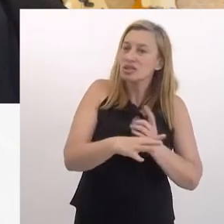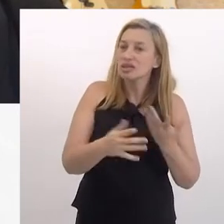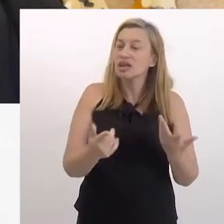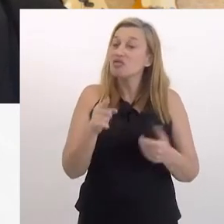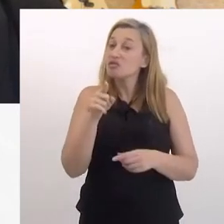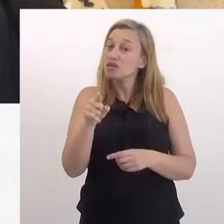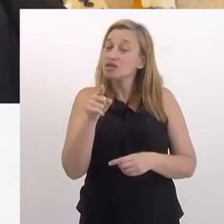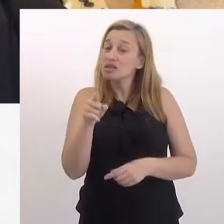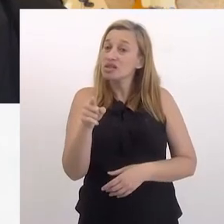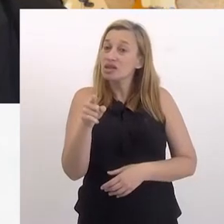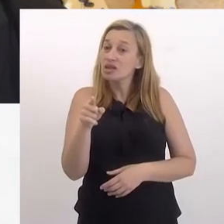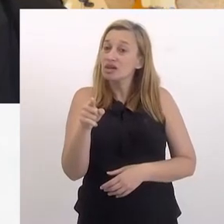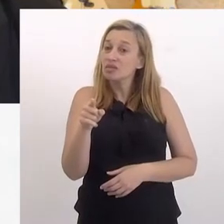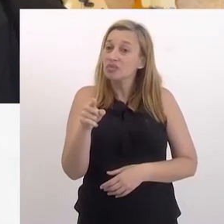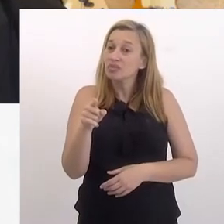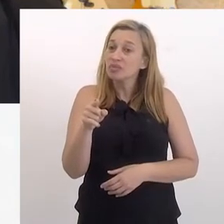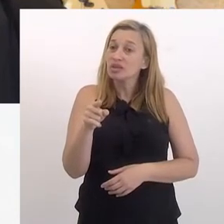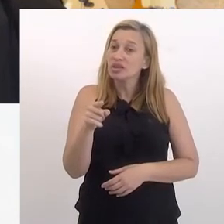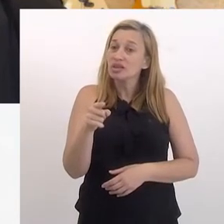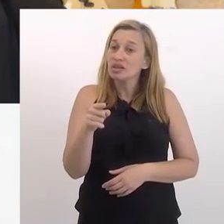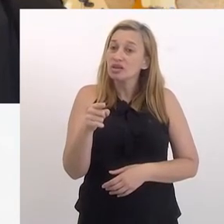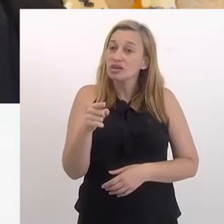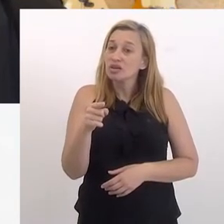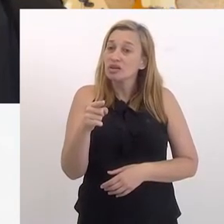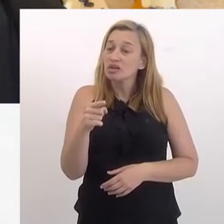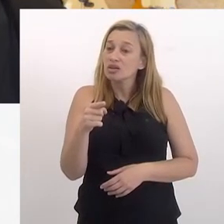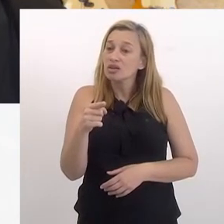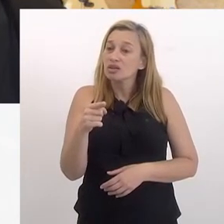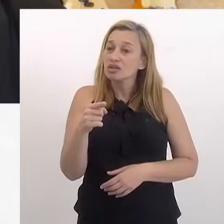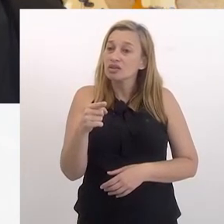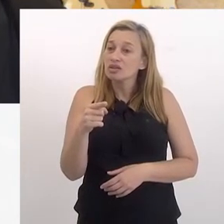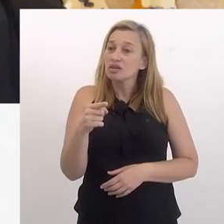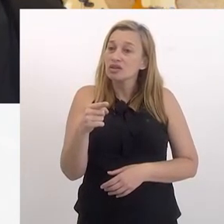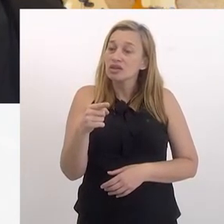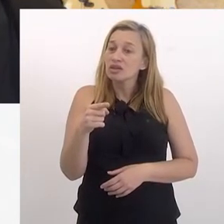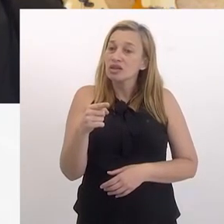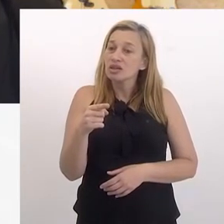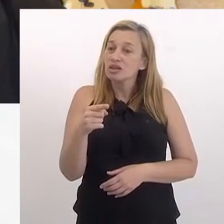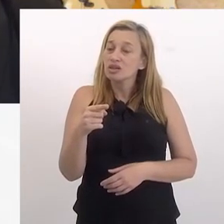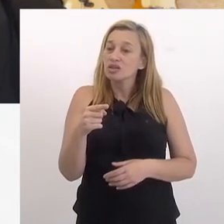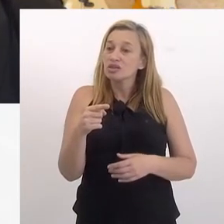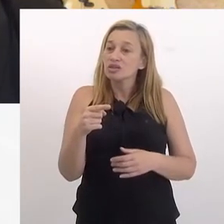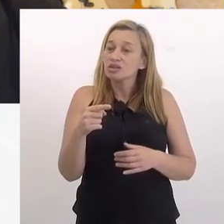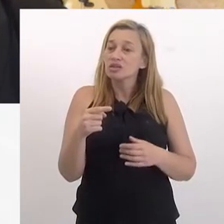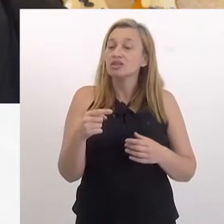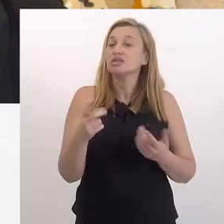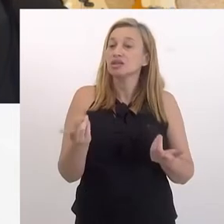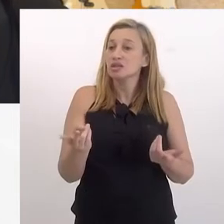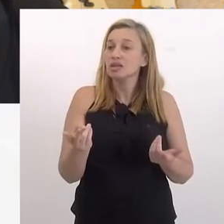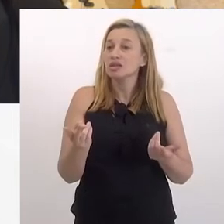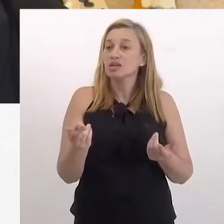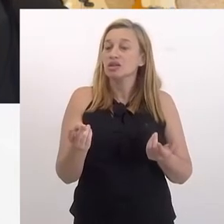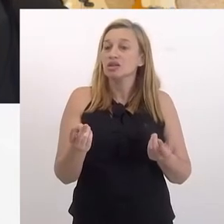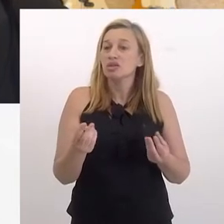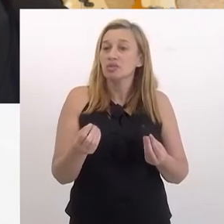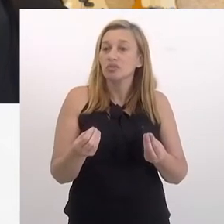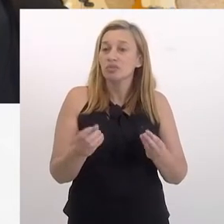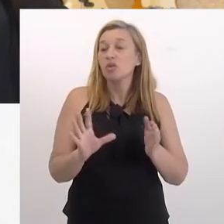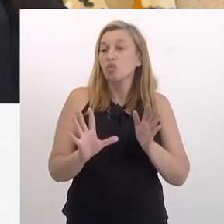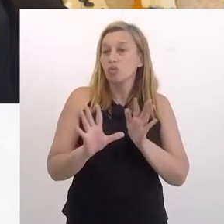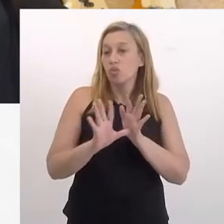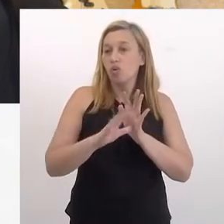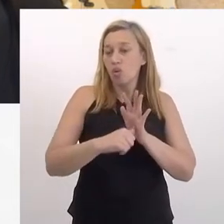e, ao mesmo tempo, você sendo vítima delas mais diretamente, de uma forma mais contundente,